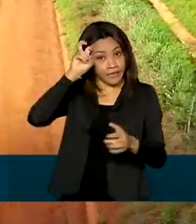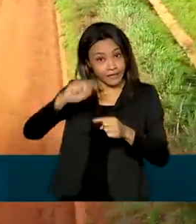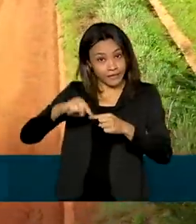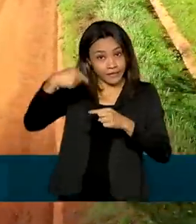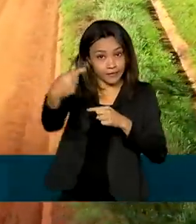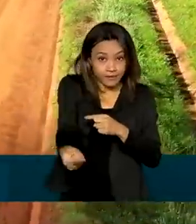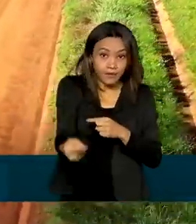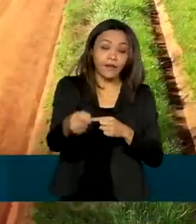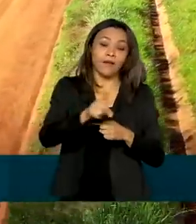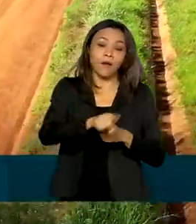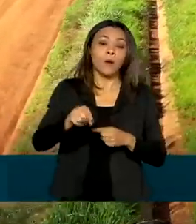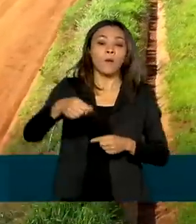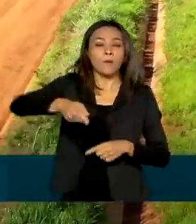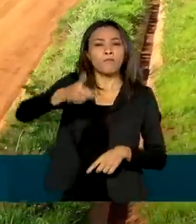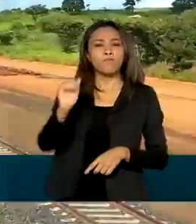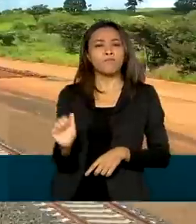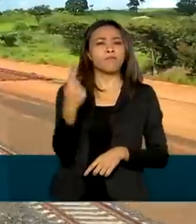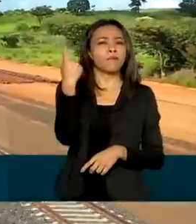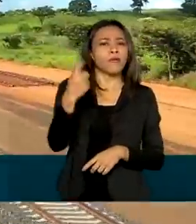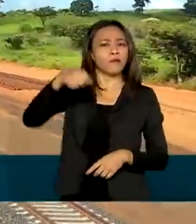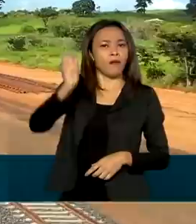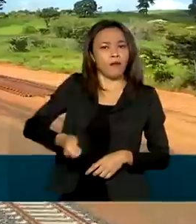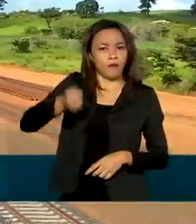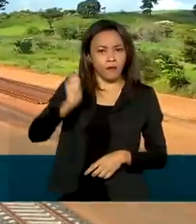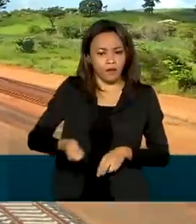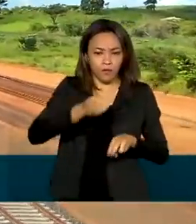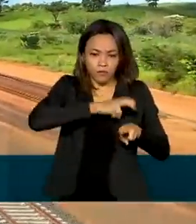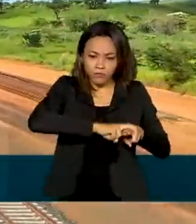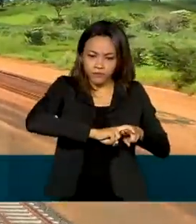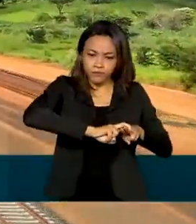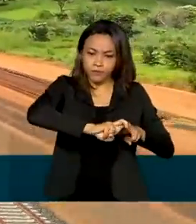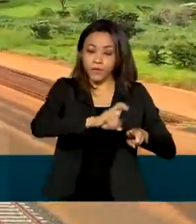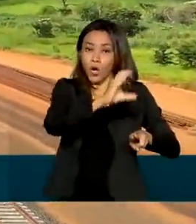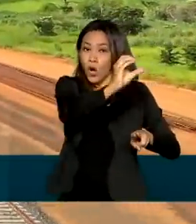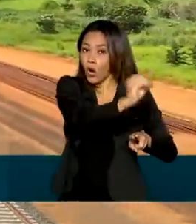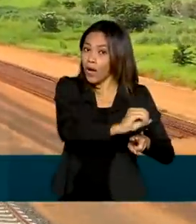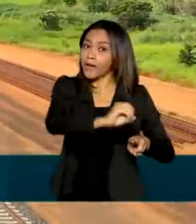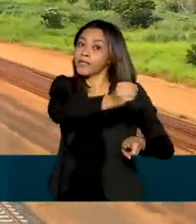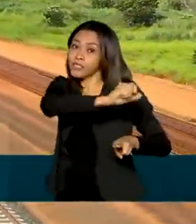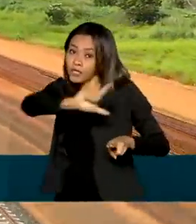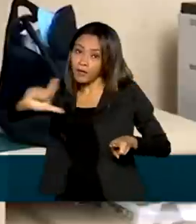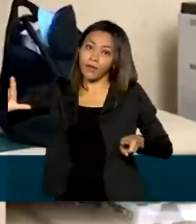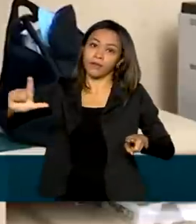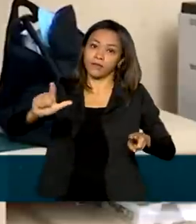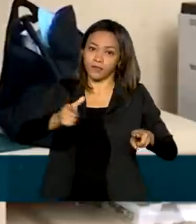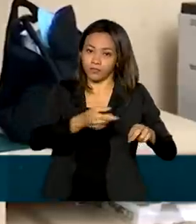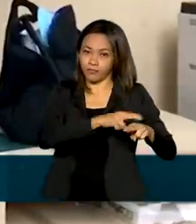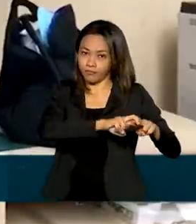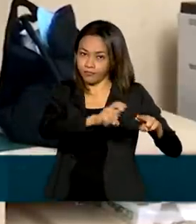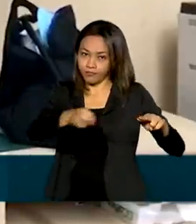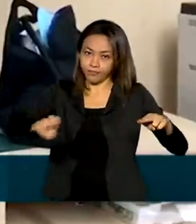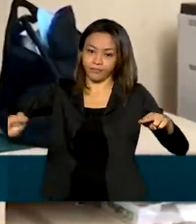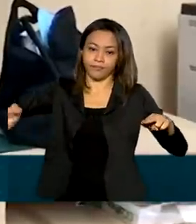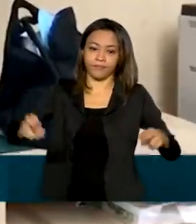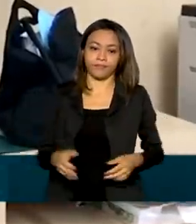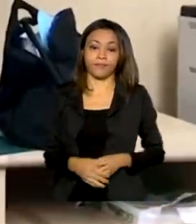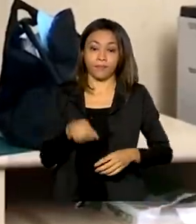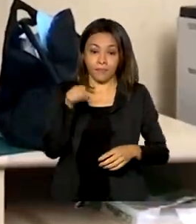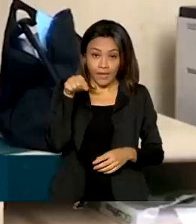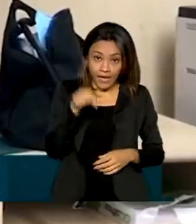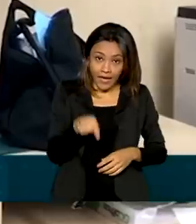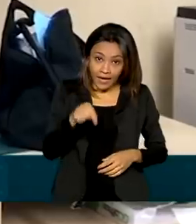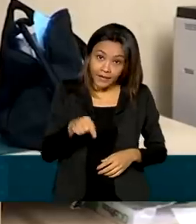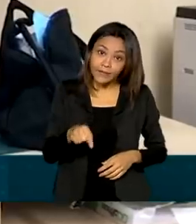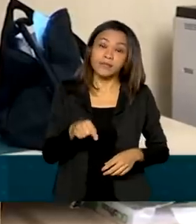leilão do primeiro trecho da Ferrovia de Integração Oeste-Leste, conhecida como FIOL. A Ferrovia de Integração